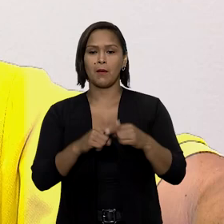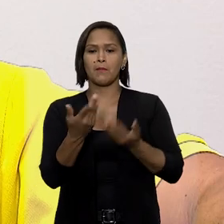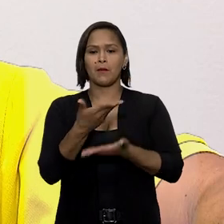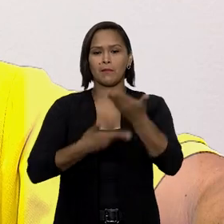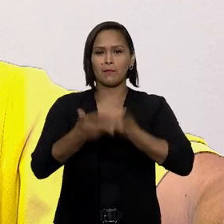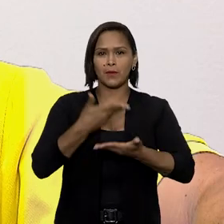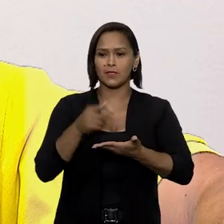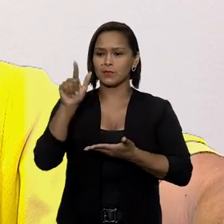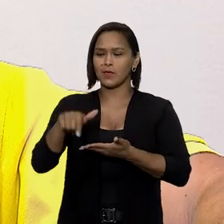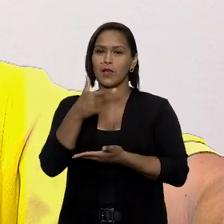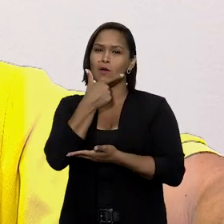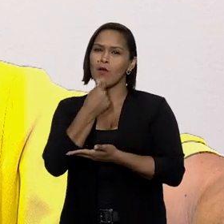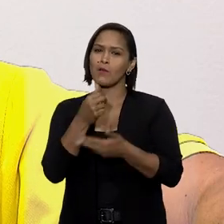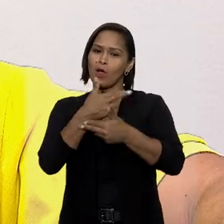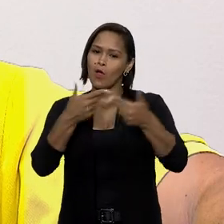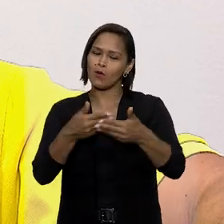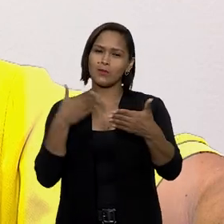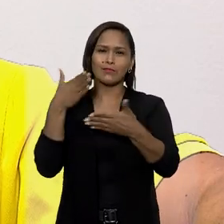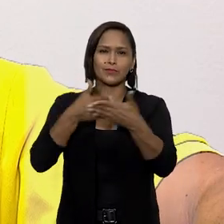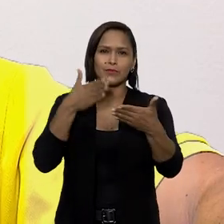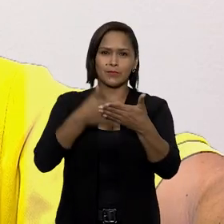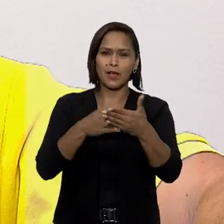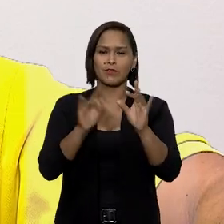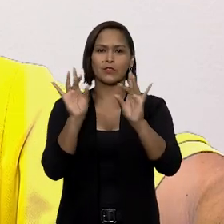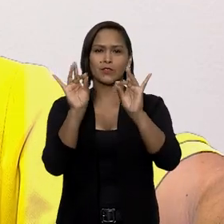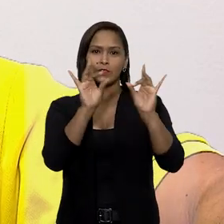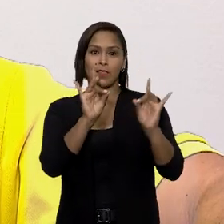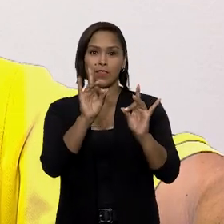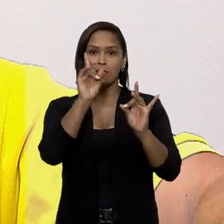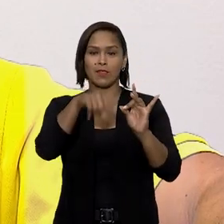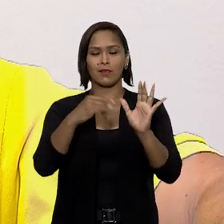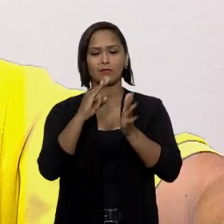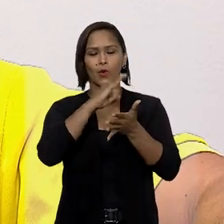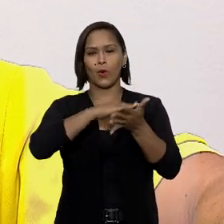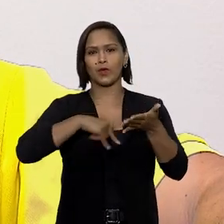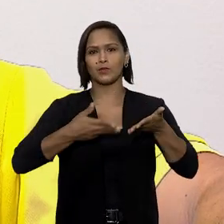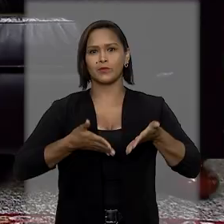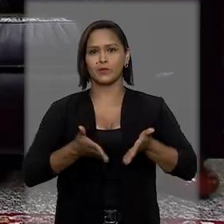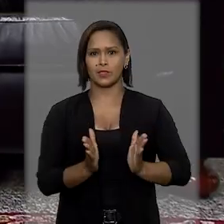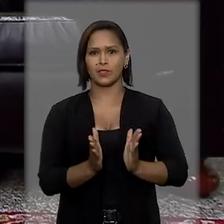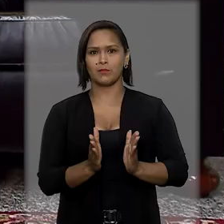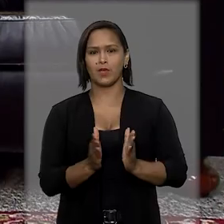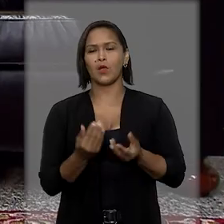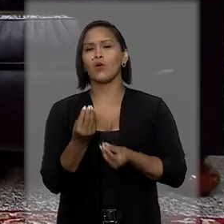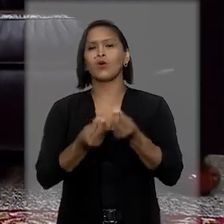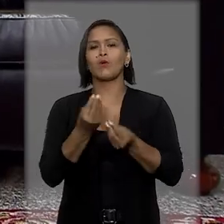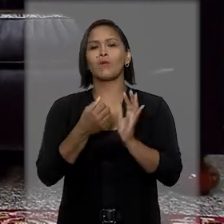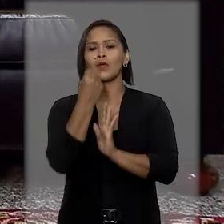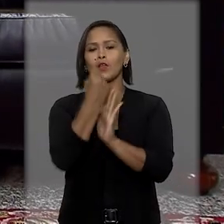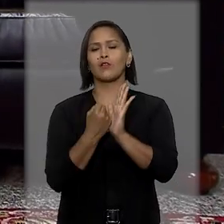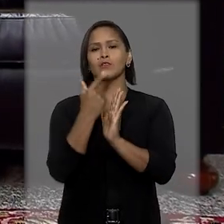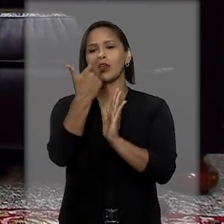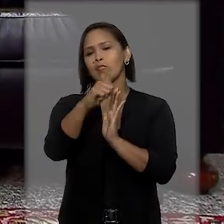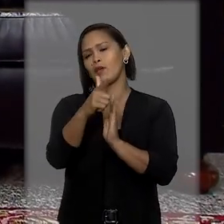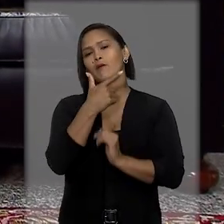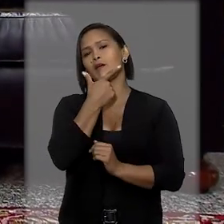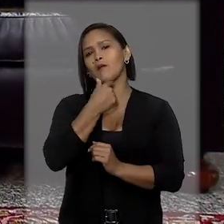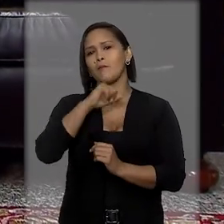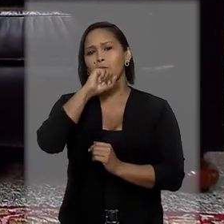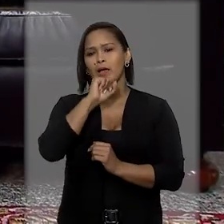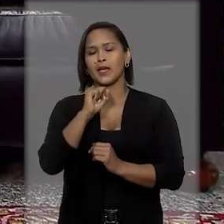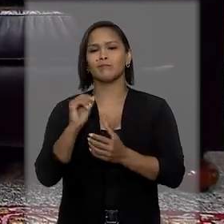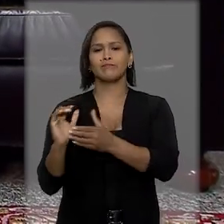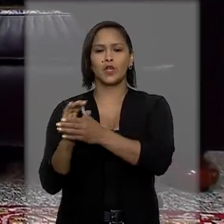participação de Marcelo muitas vezes se esbarrava num detalhe. O registro de nascimento. Como ele oficialmente não era o pai,